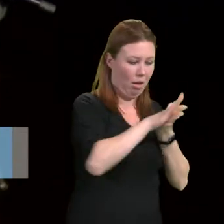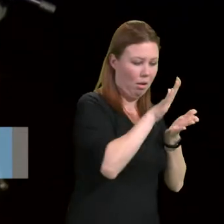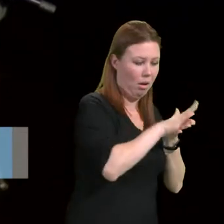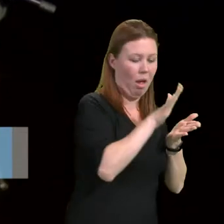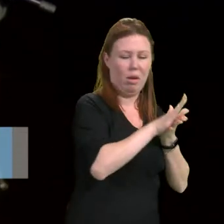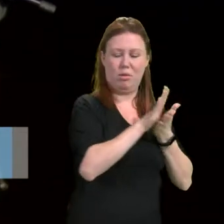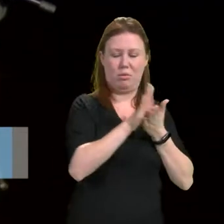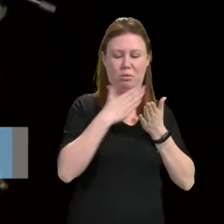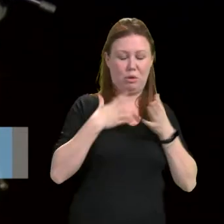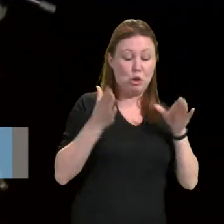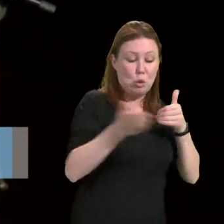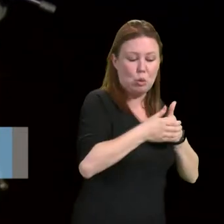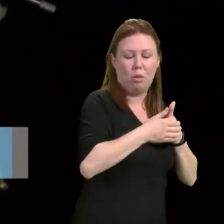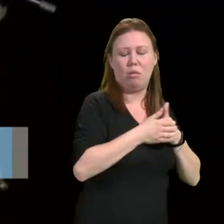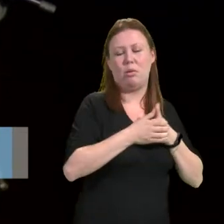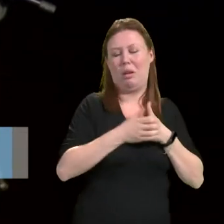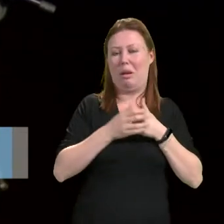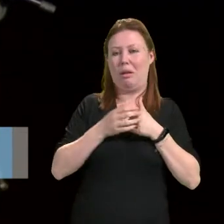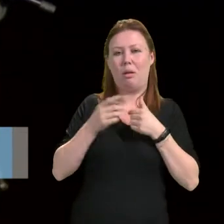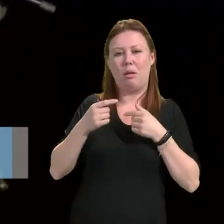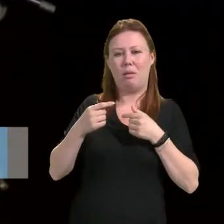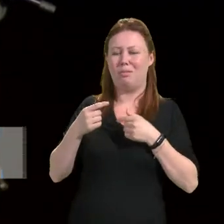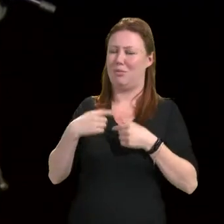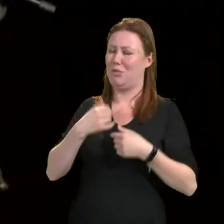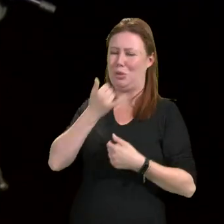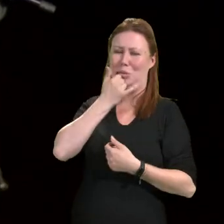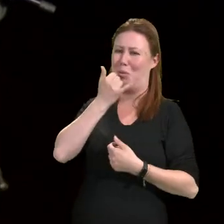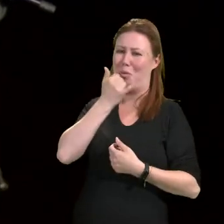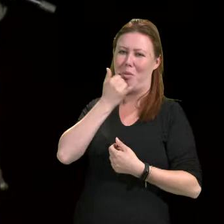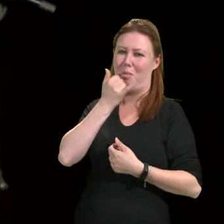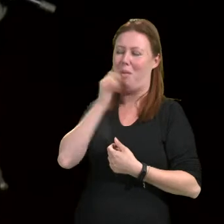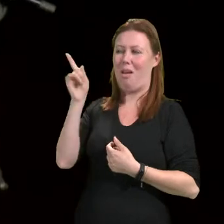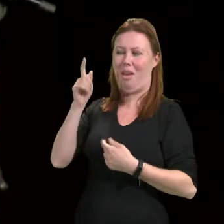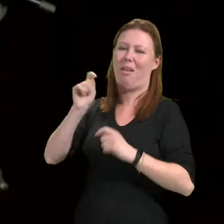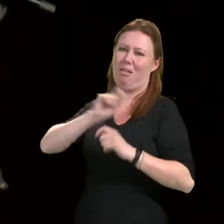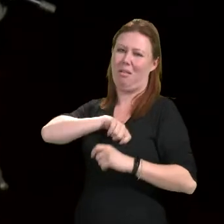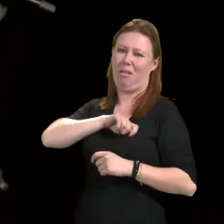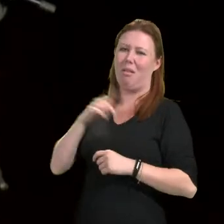Desculpe, isso só pode ser chamado de ignorância ou má-fé.